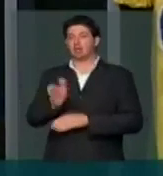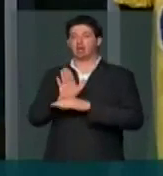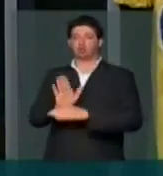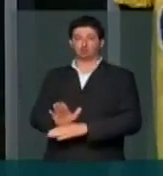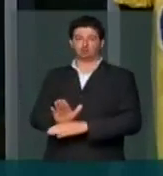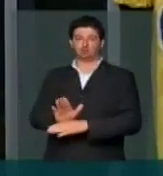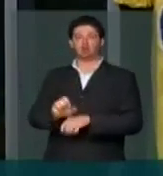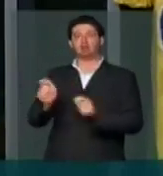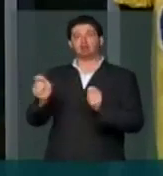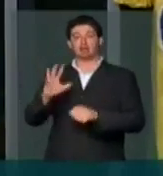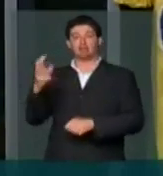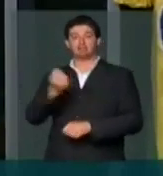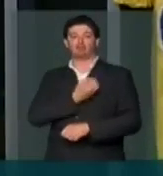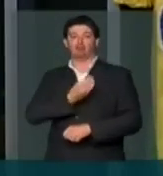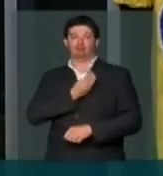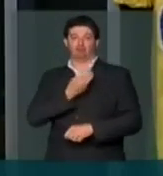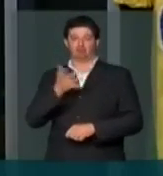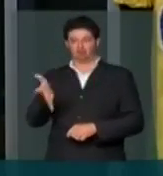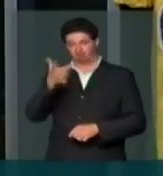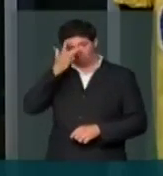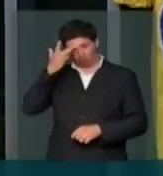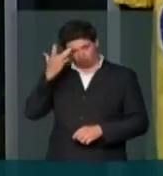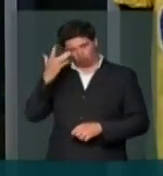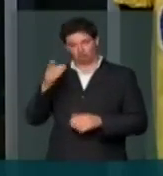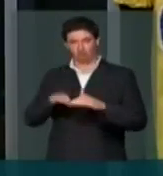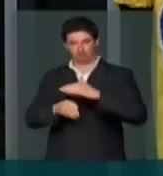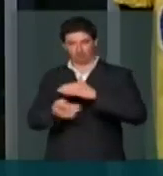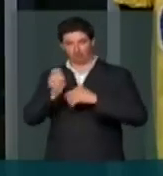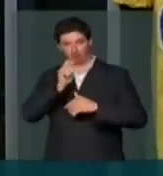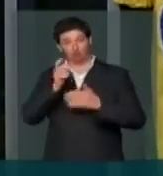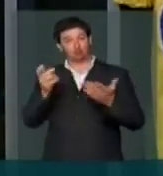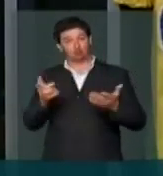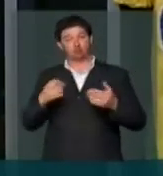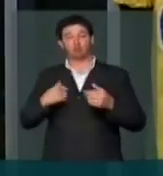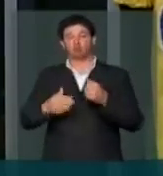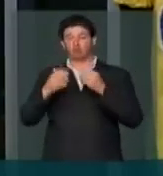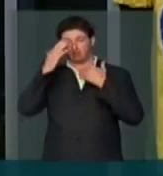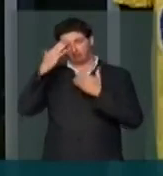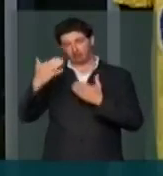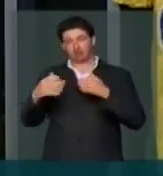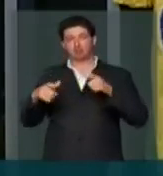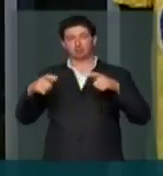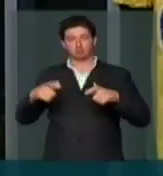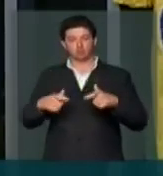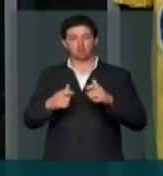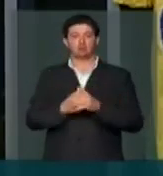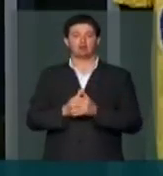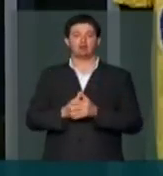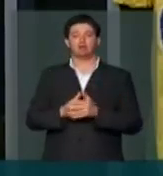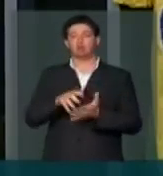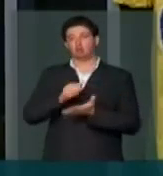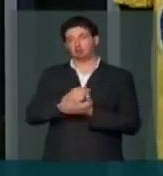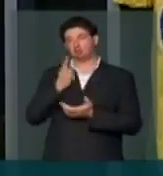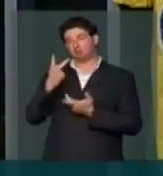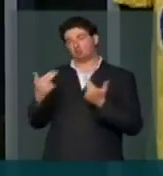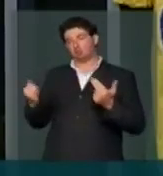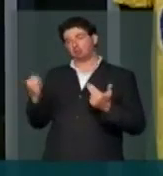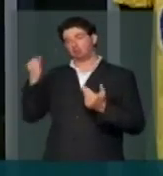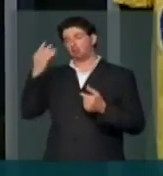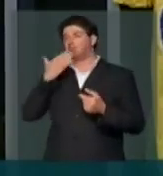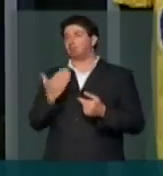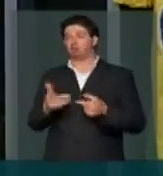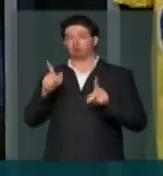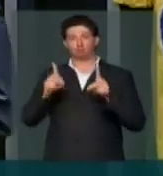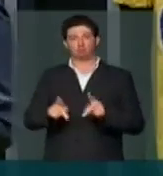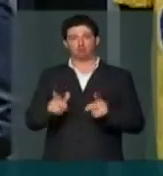possível salvar vidas. Por isso, seu presidente, agradeço esse espaço e faça esse registro de algo fundamental para a